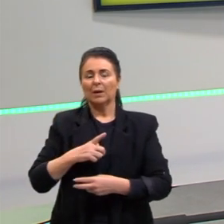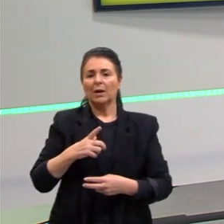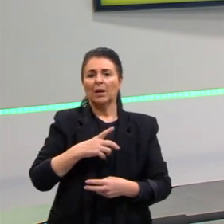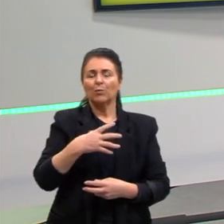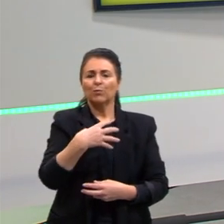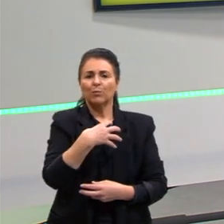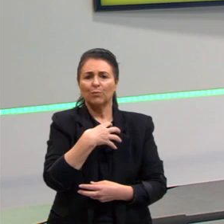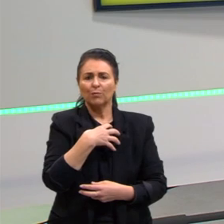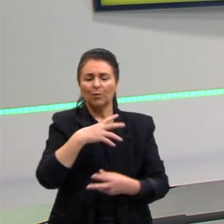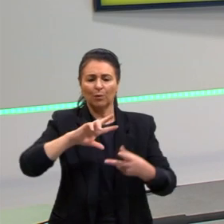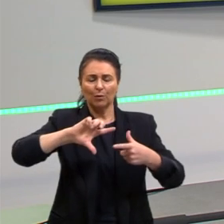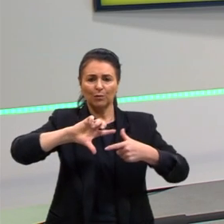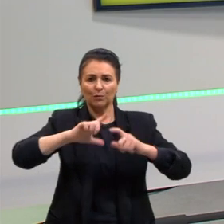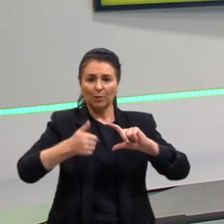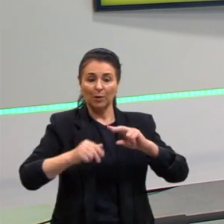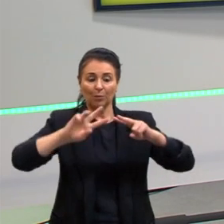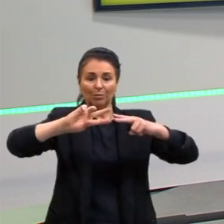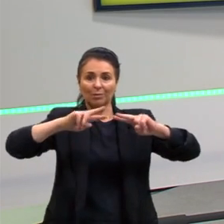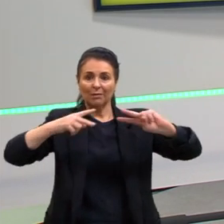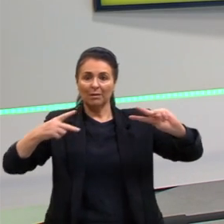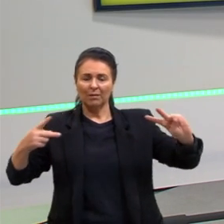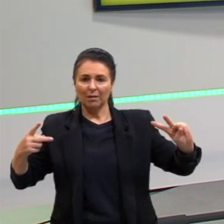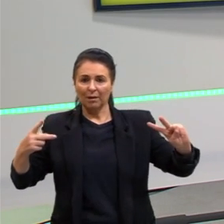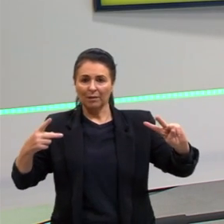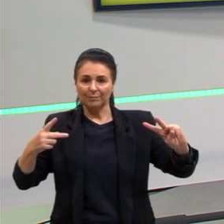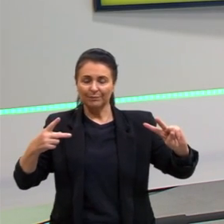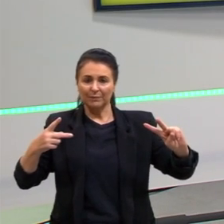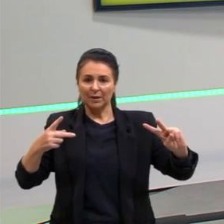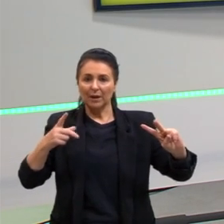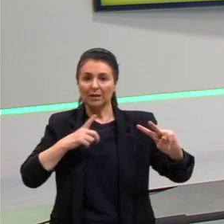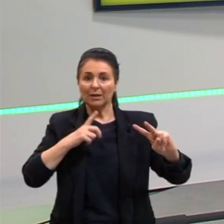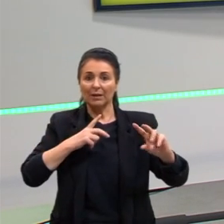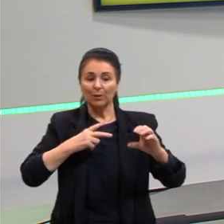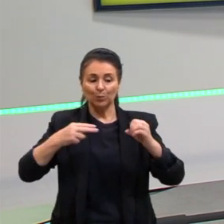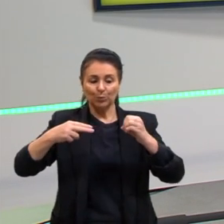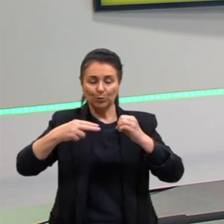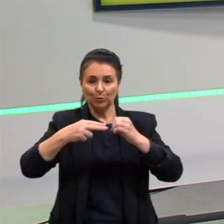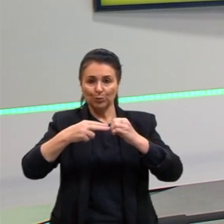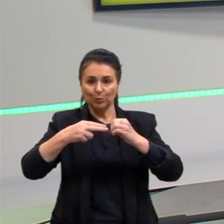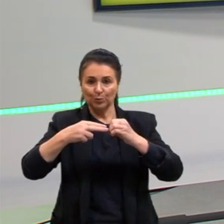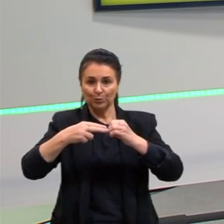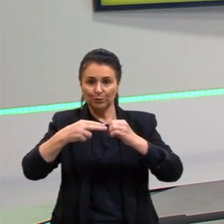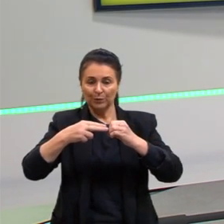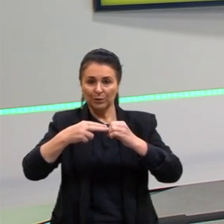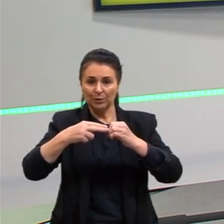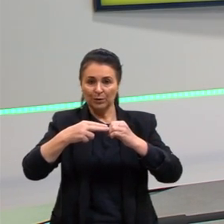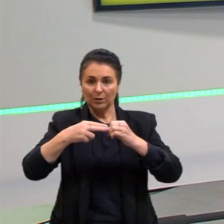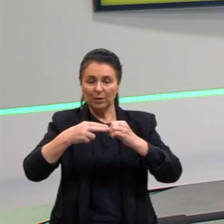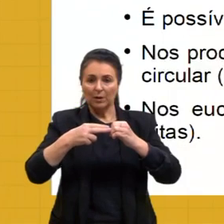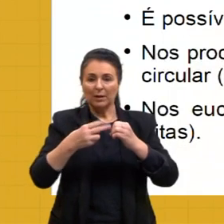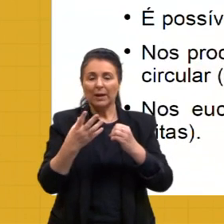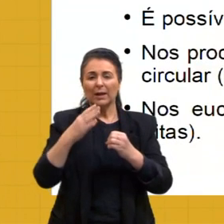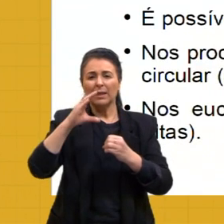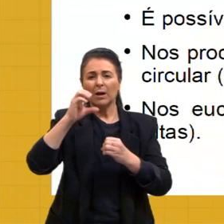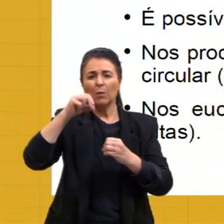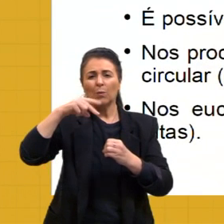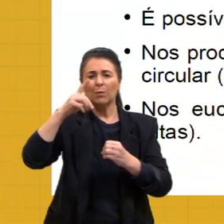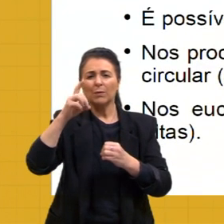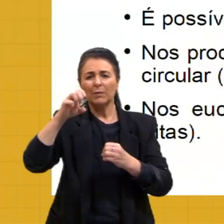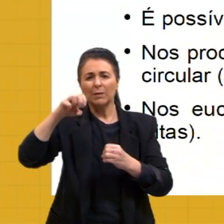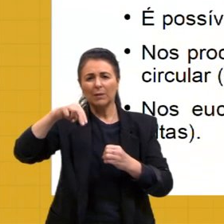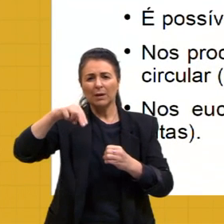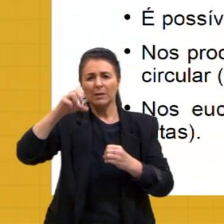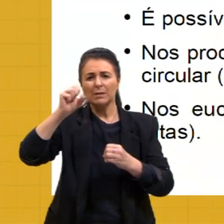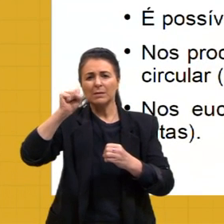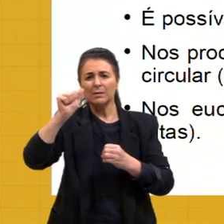forma em que o DNA se encontra no núcleo em seu grau de condensação máxima. Porque,